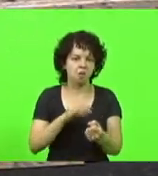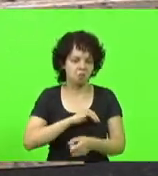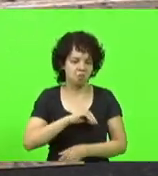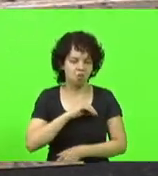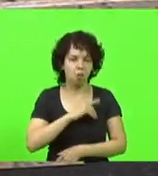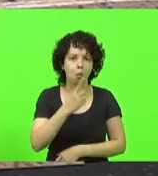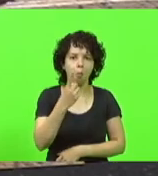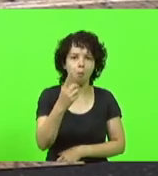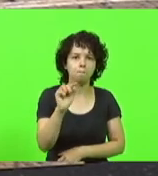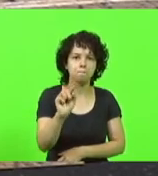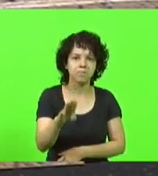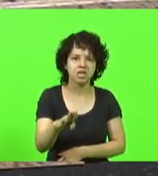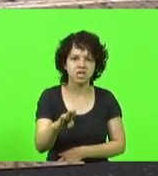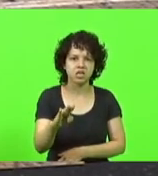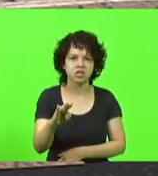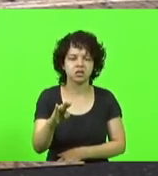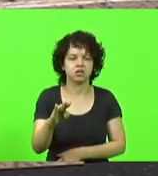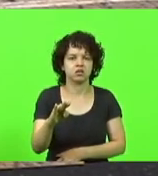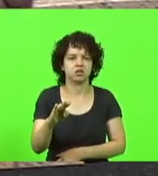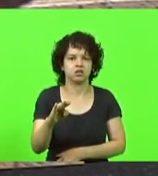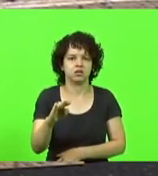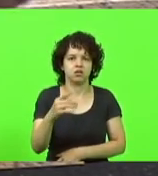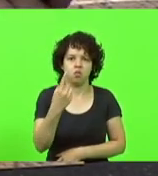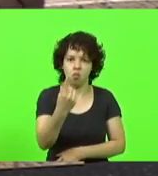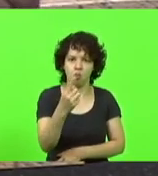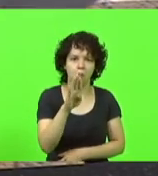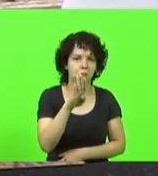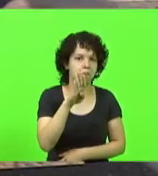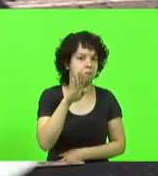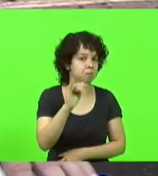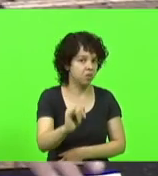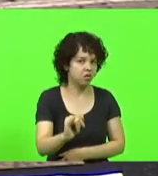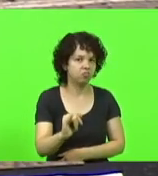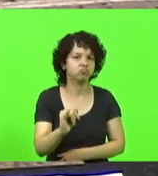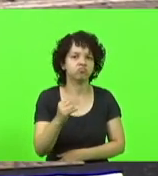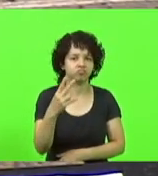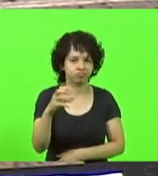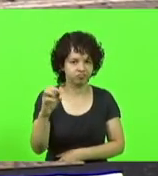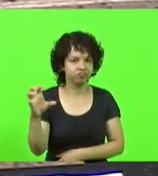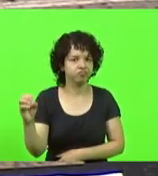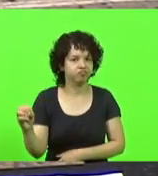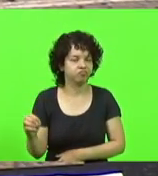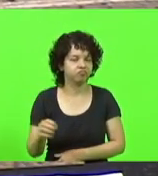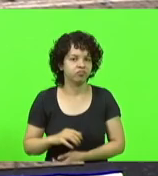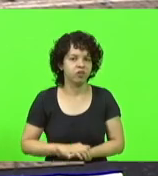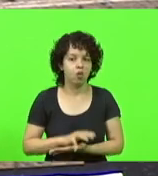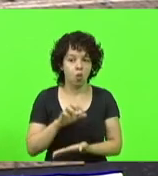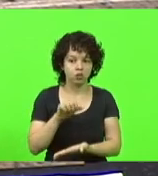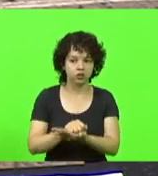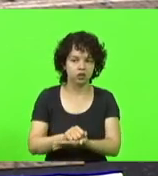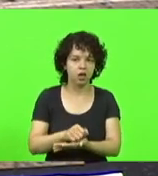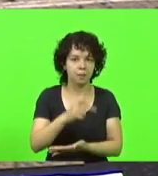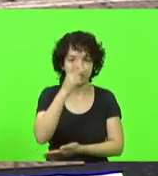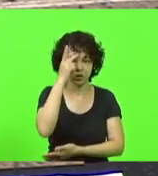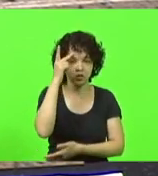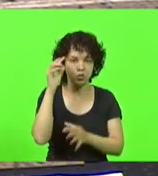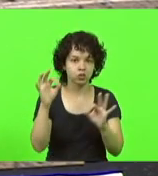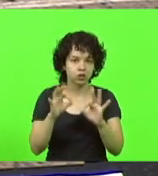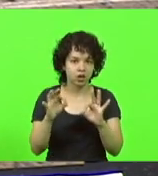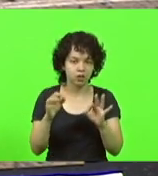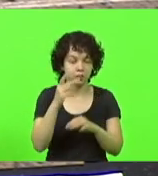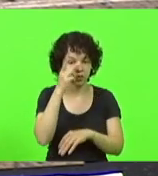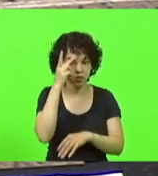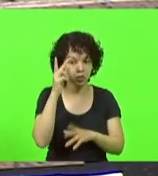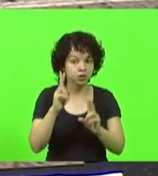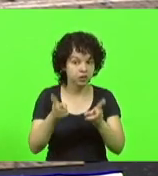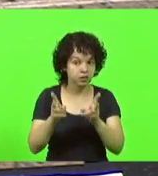e duzentos milhões de reais. Um bilhão e duzentos sem contratar uma única pessoa. Estamos falando só de quem já está no